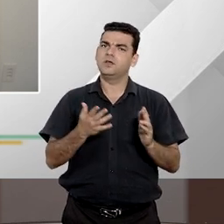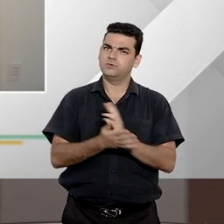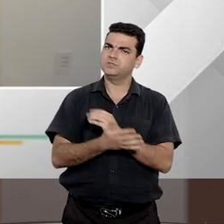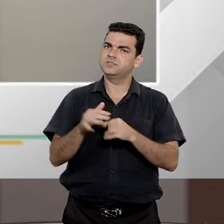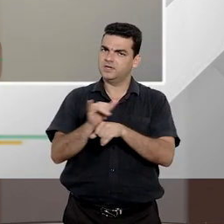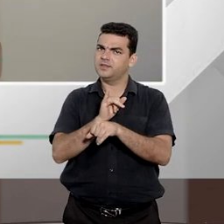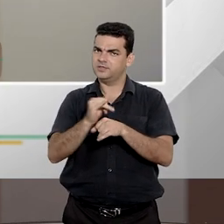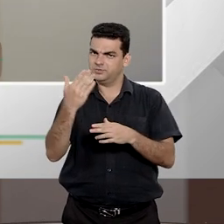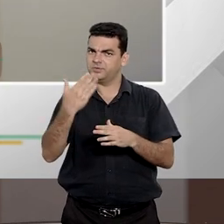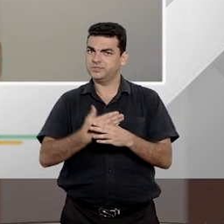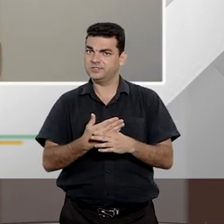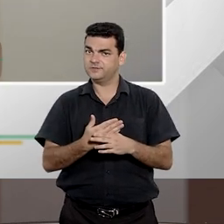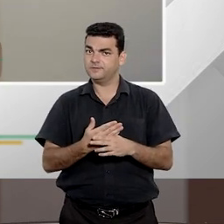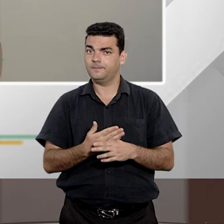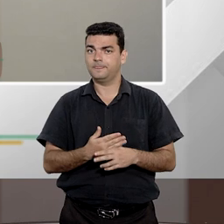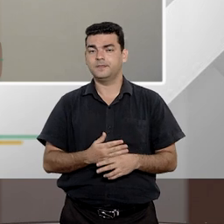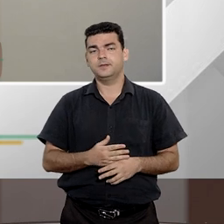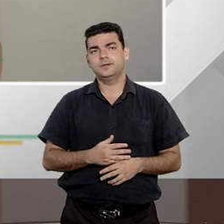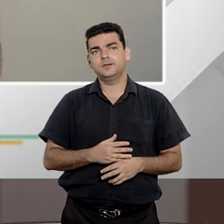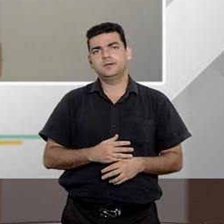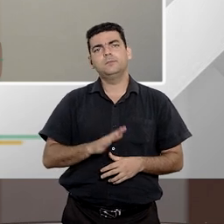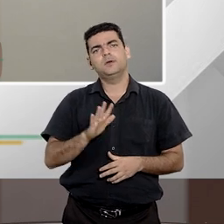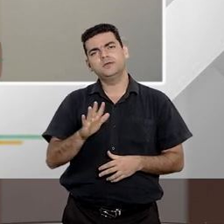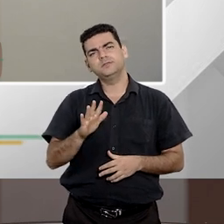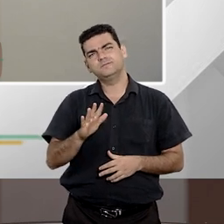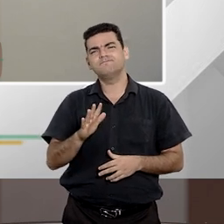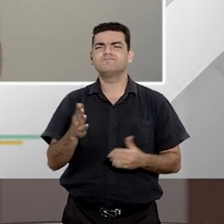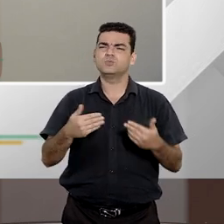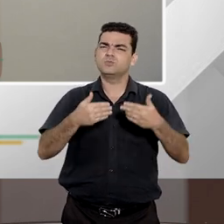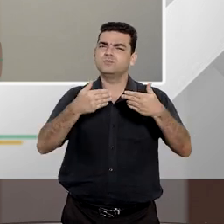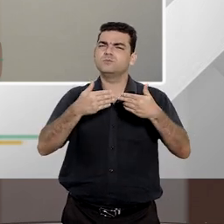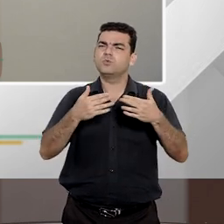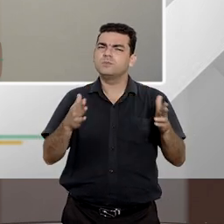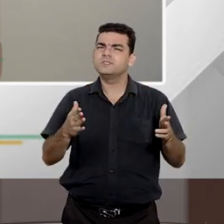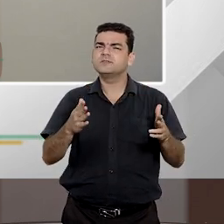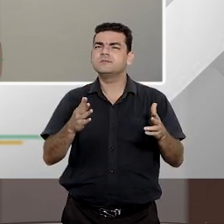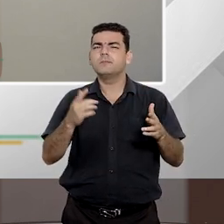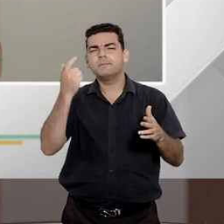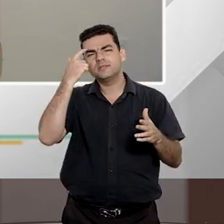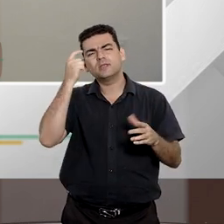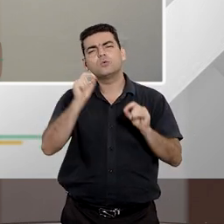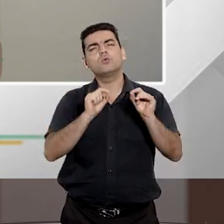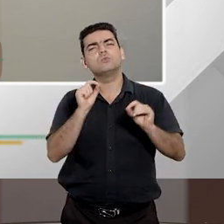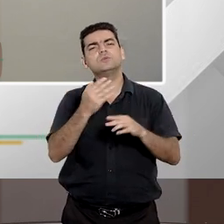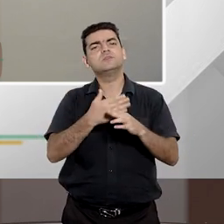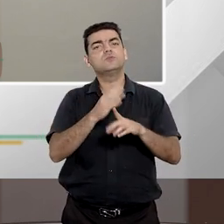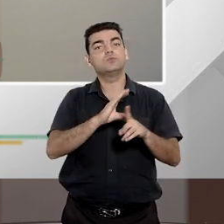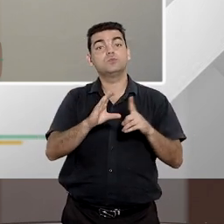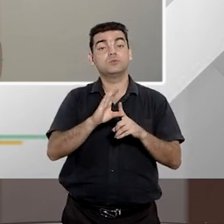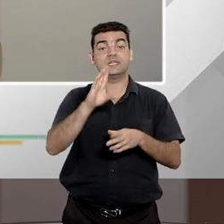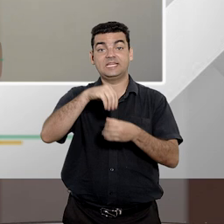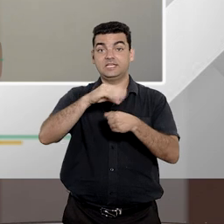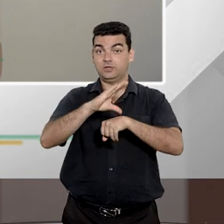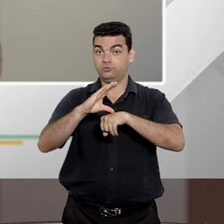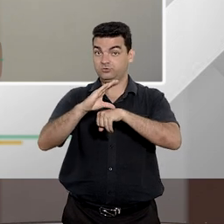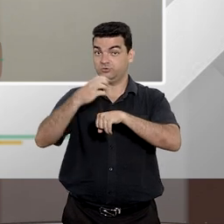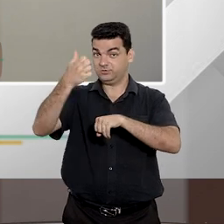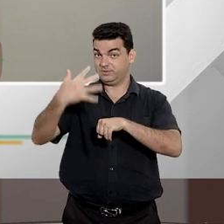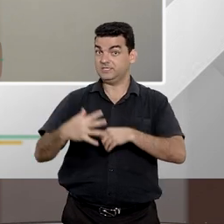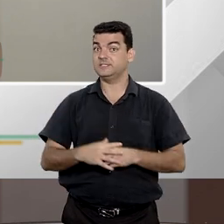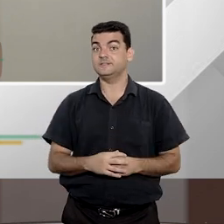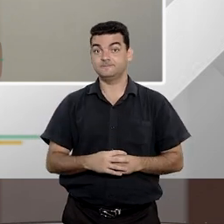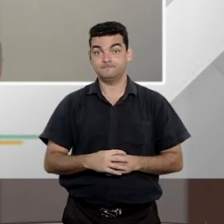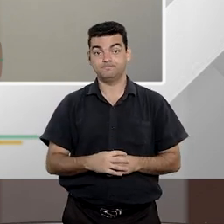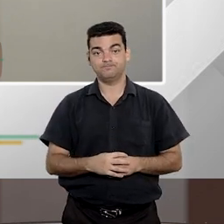constitucionais, nada mais natural que a gente começar encontrando a ação civil pública na Constituição. E na